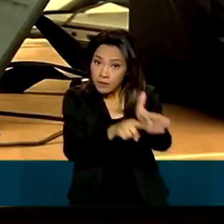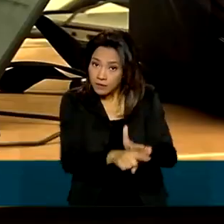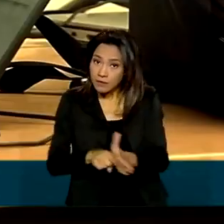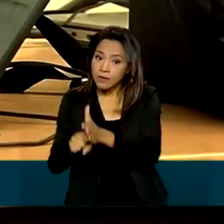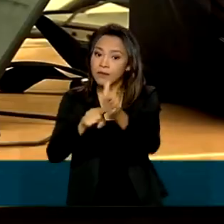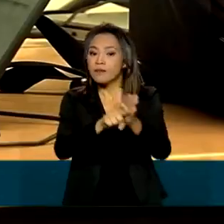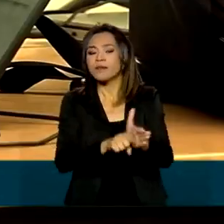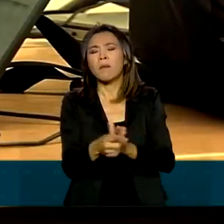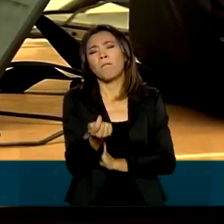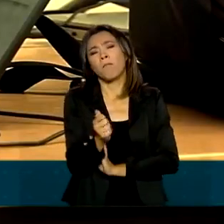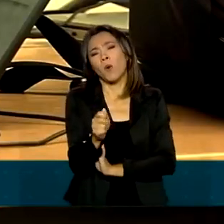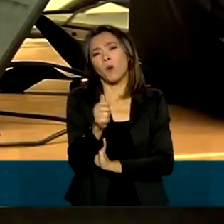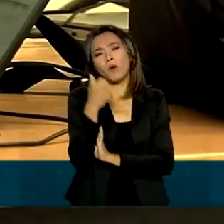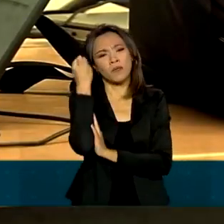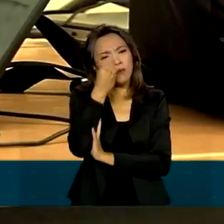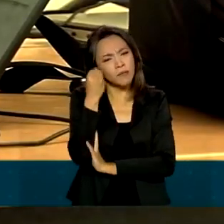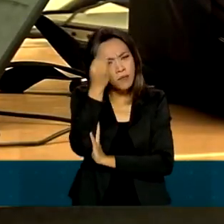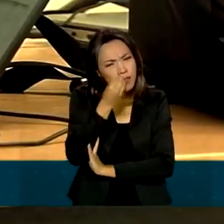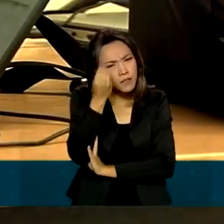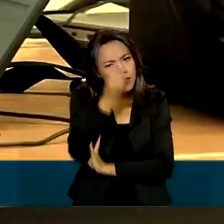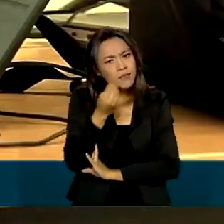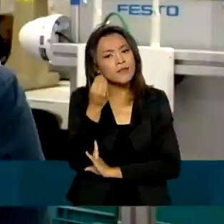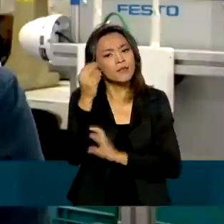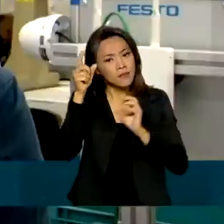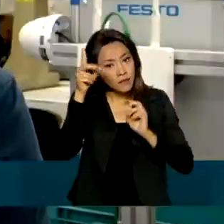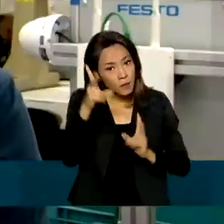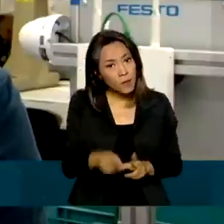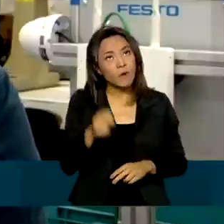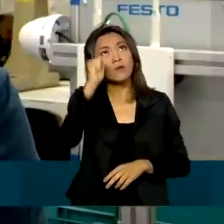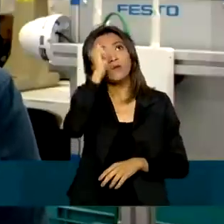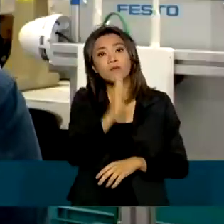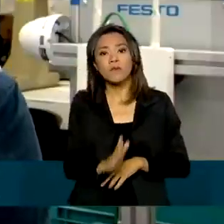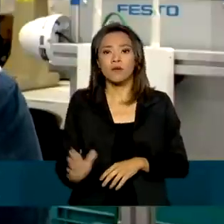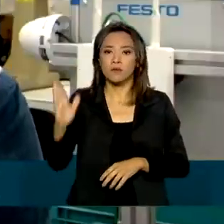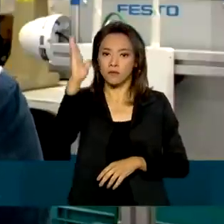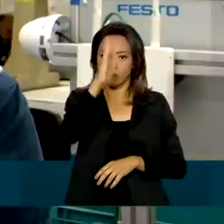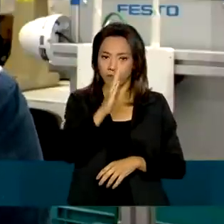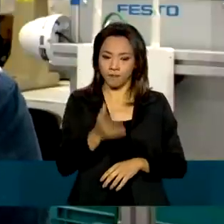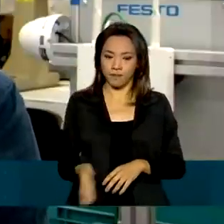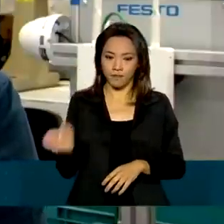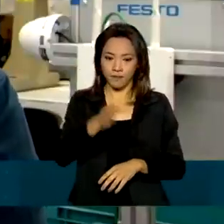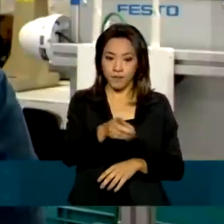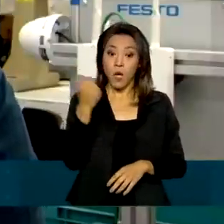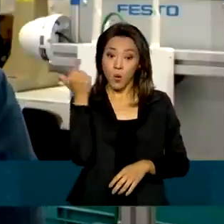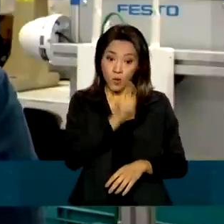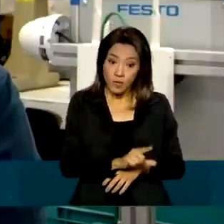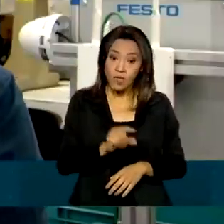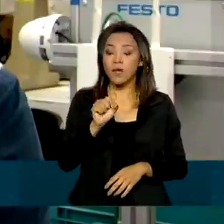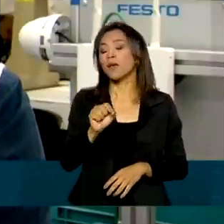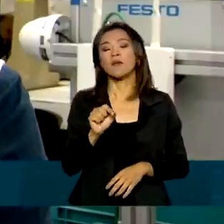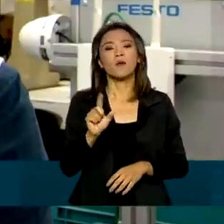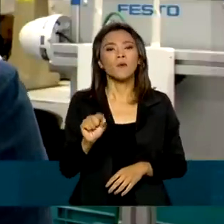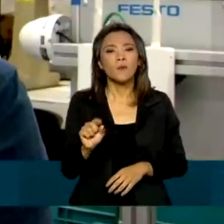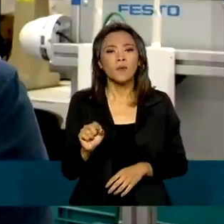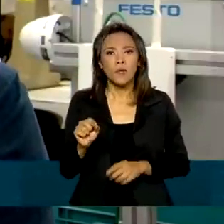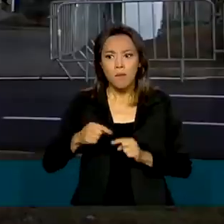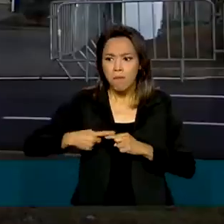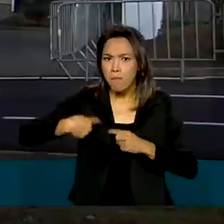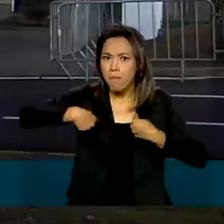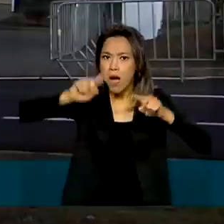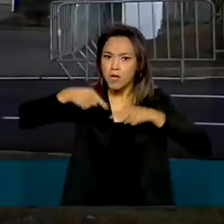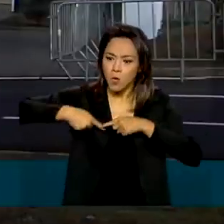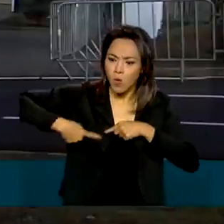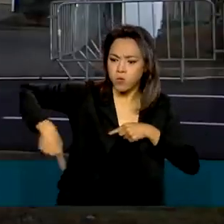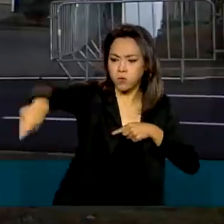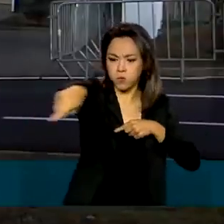É uma das poucas experiências do tipo no país. Ela consegue abranger uma quantidade de espaços muito maiores e realmente é uma evolução.